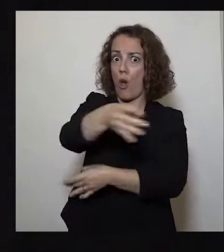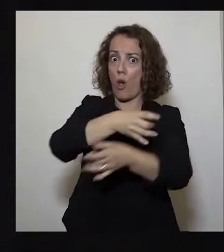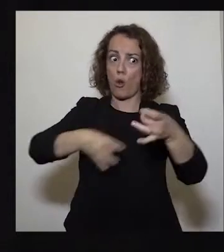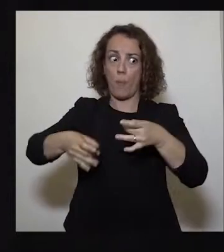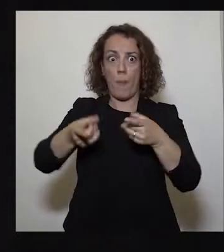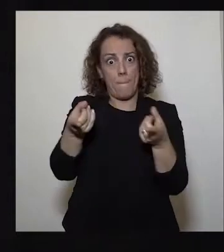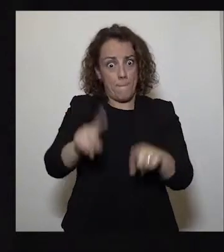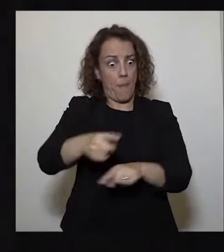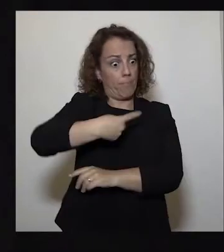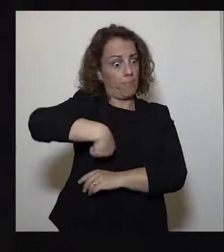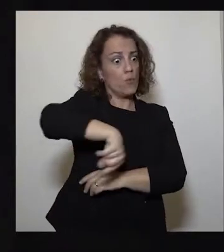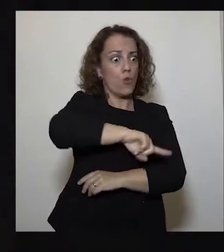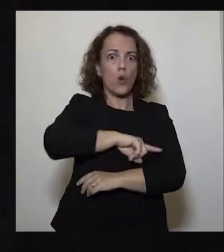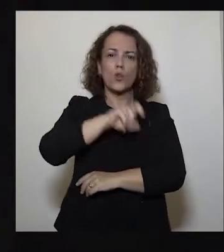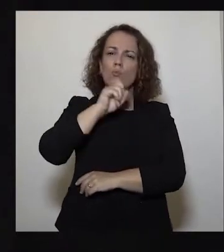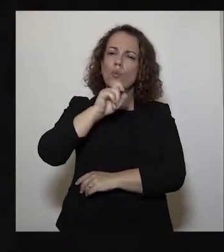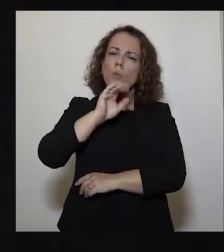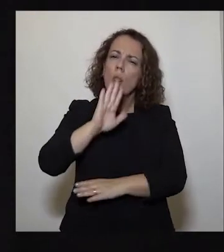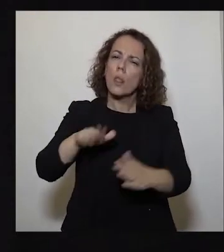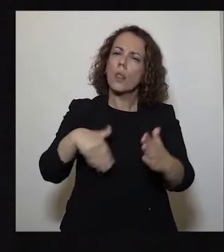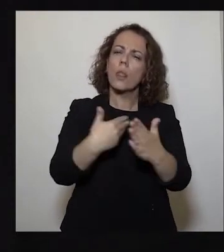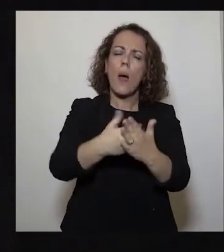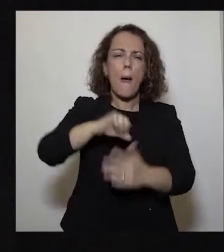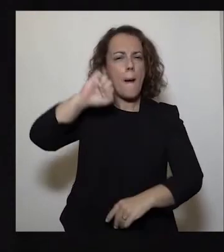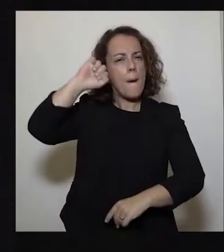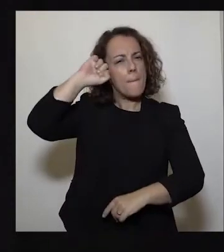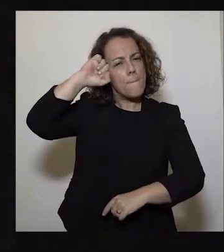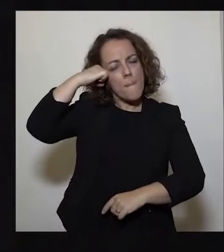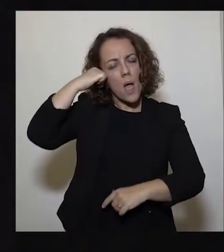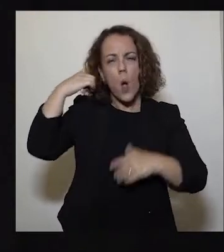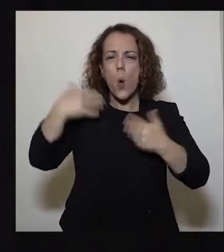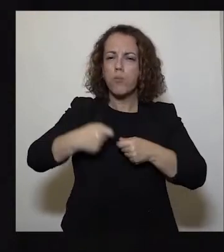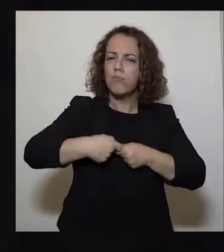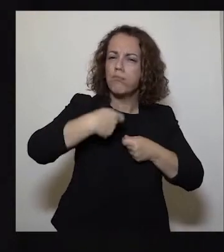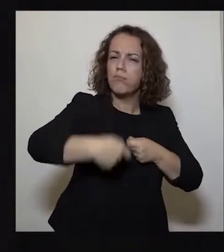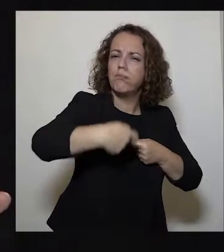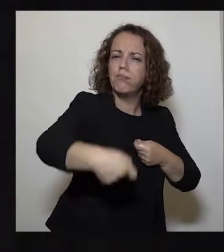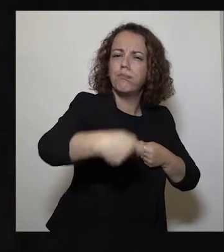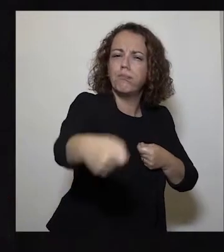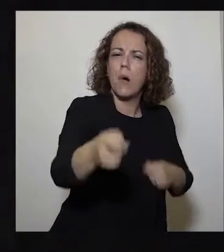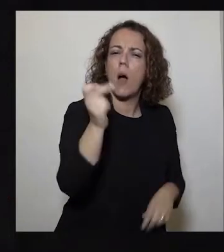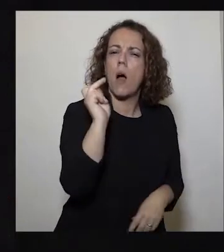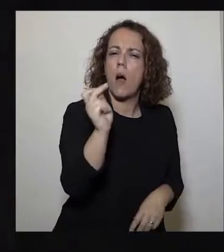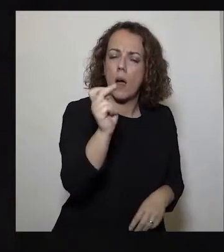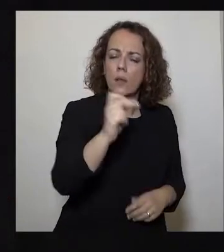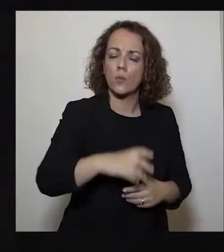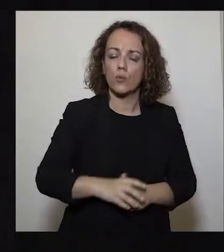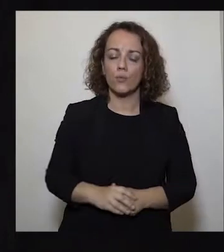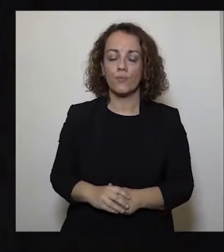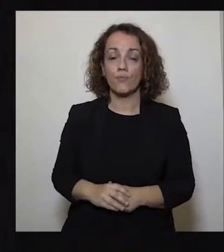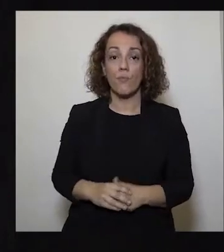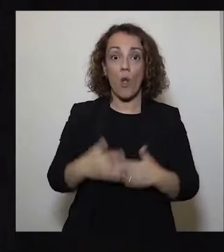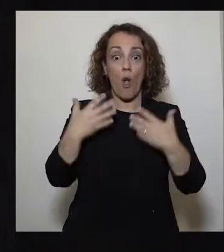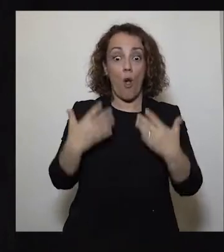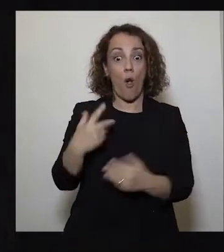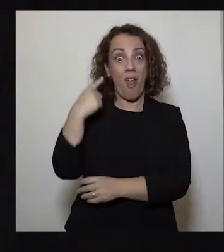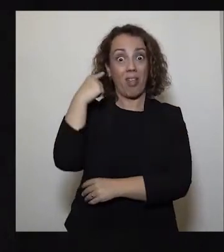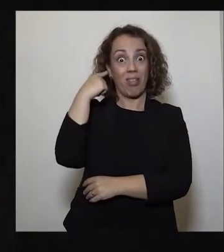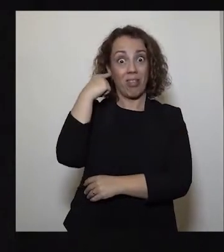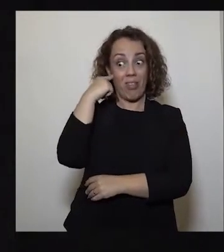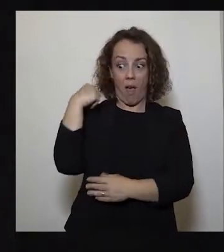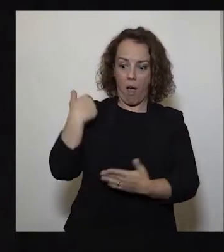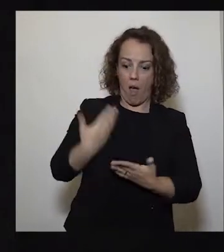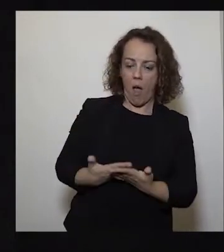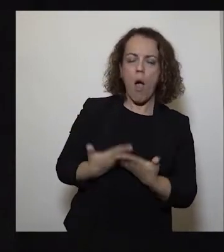nós, algo de brutal durante anos. Aqui chegados, porquê esta